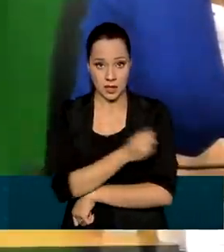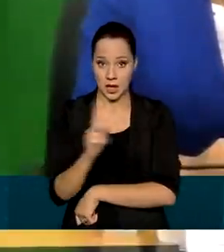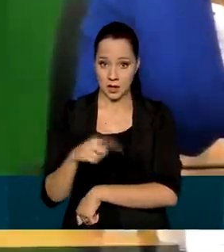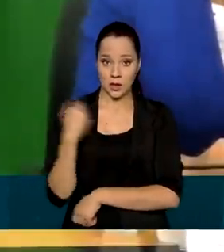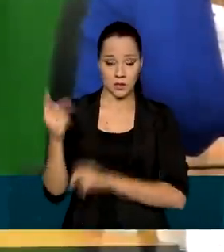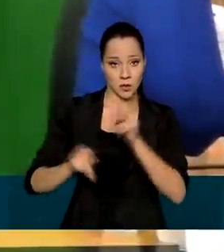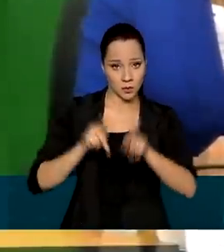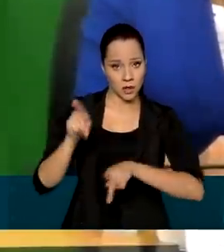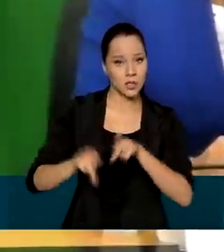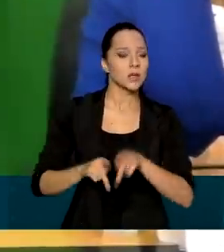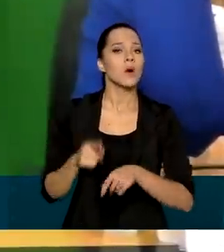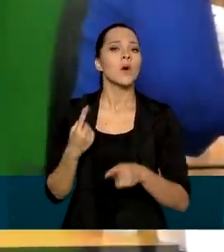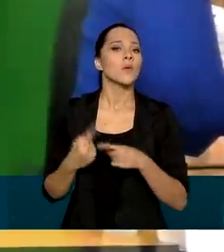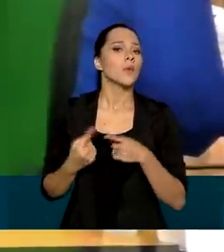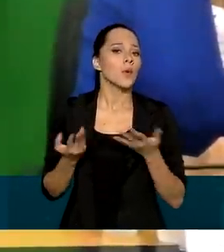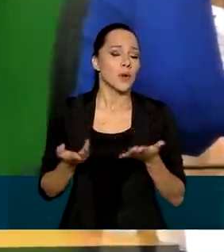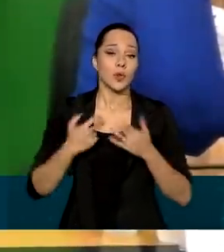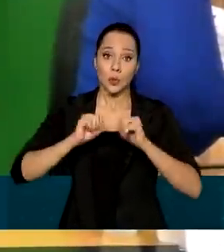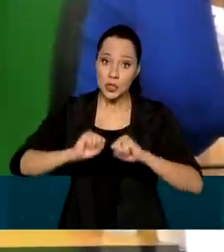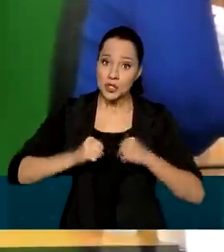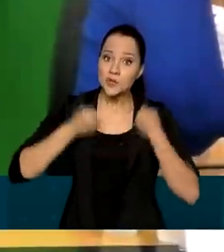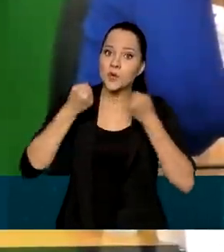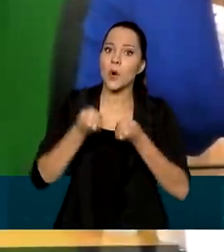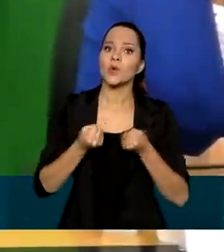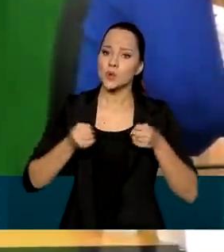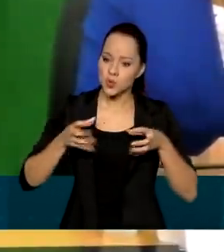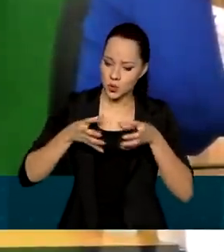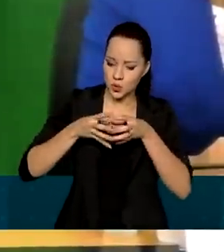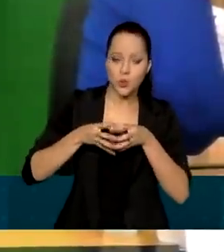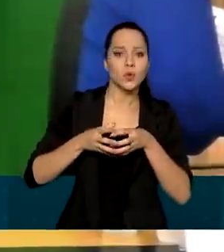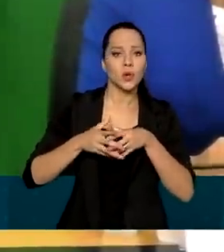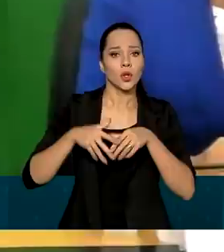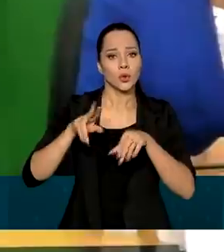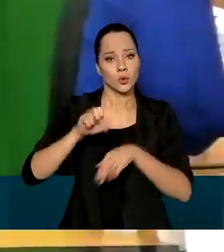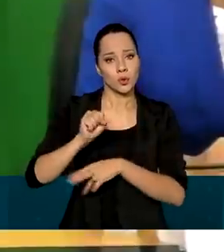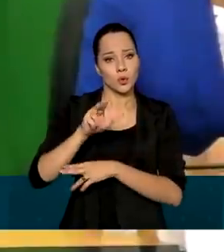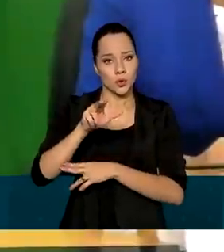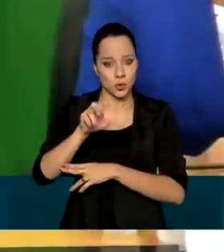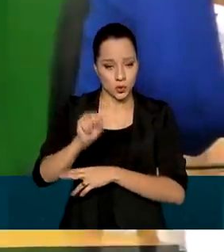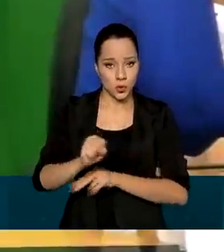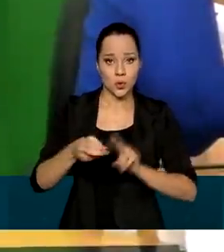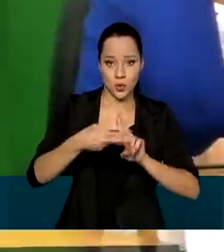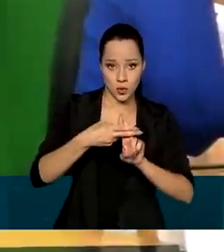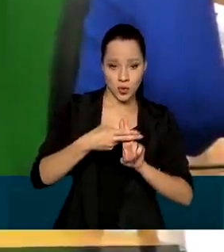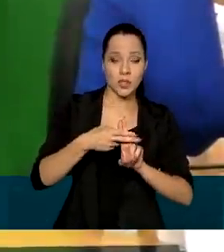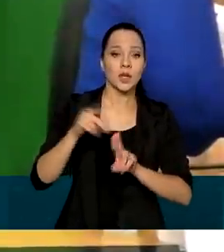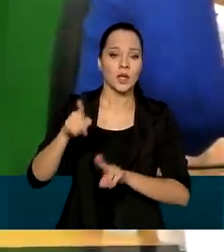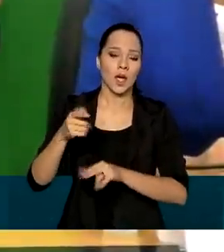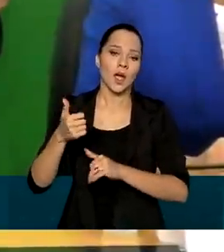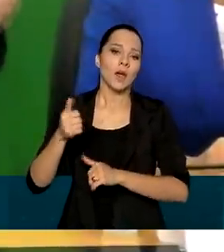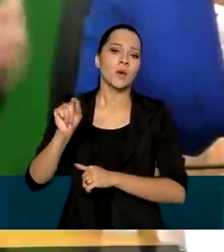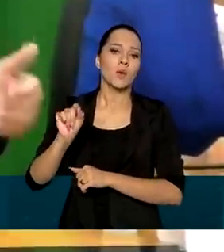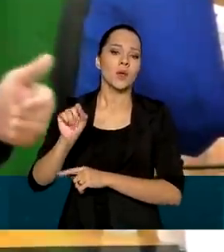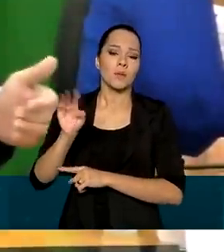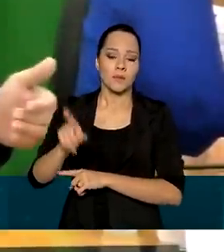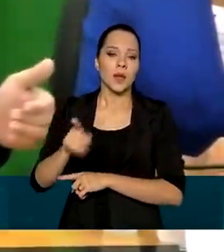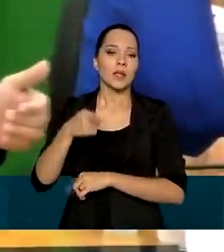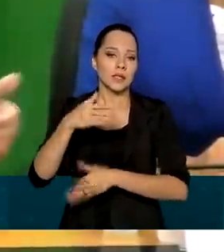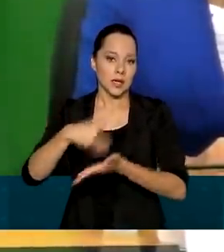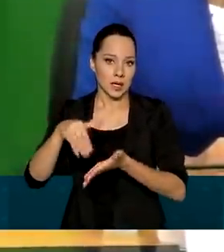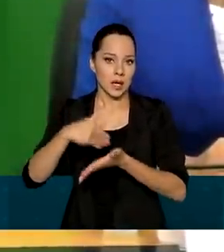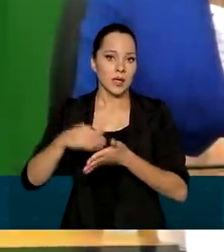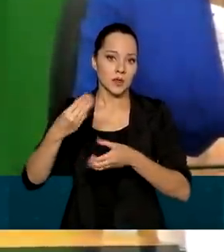população por conta do esforço conjunto do nosso Sistema Único de Saúde, representado pelas